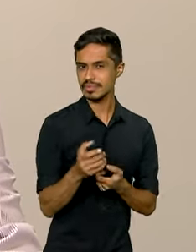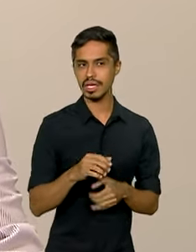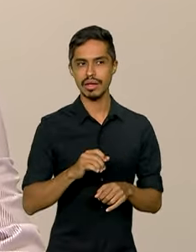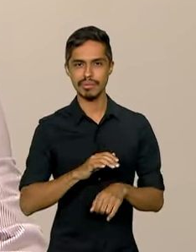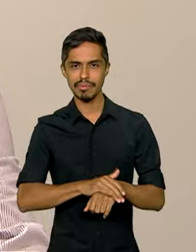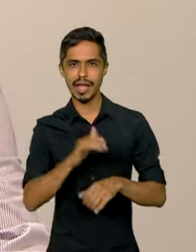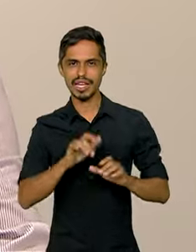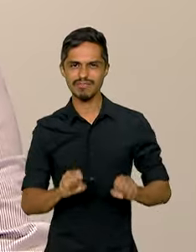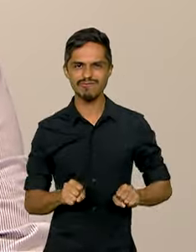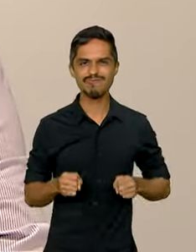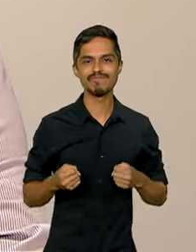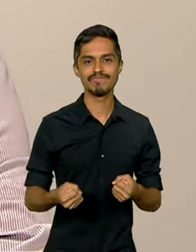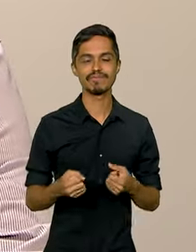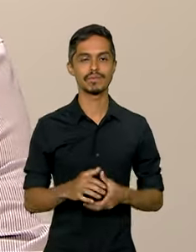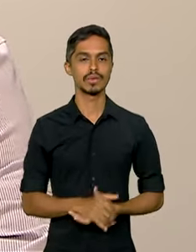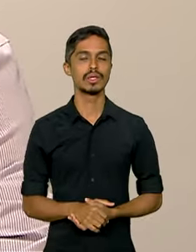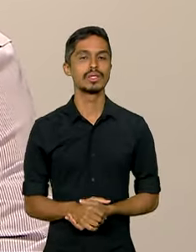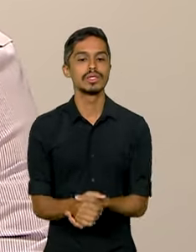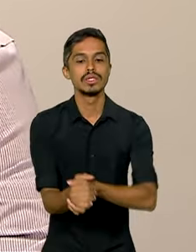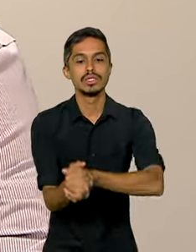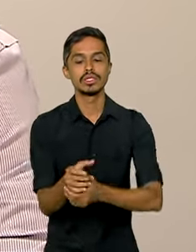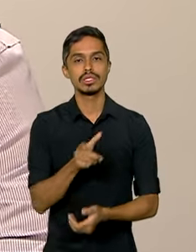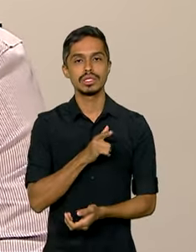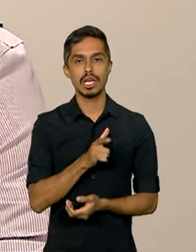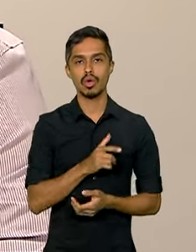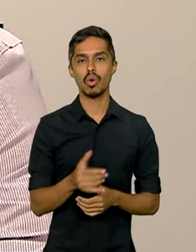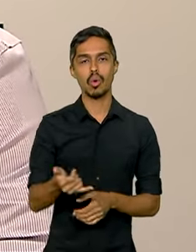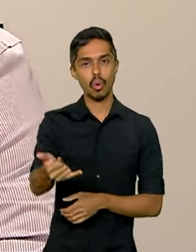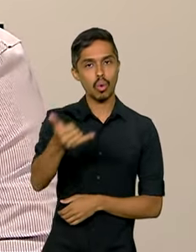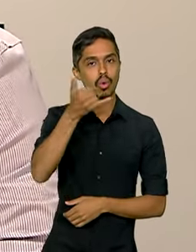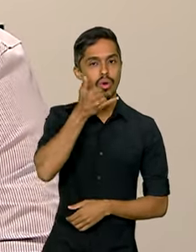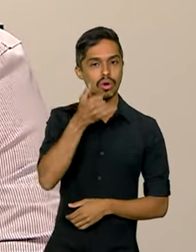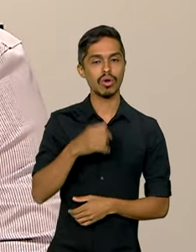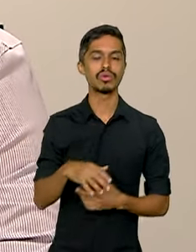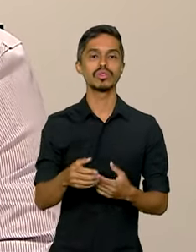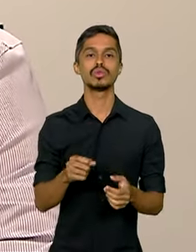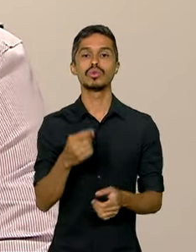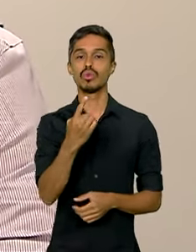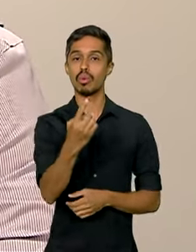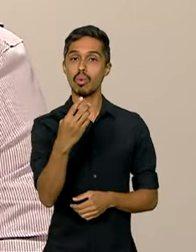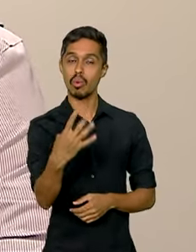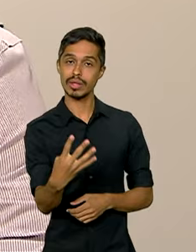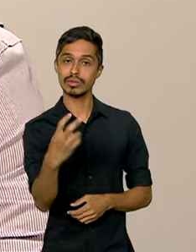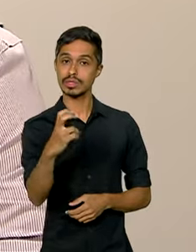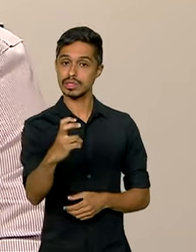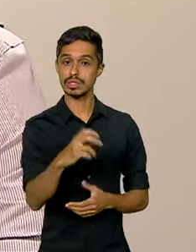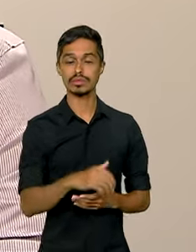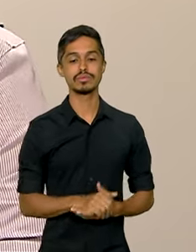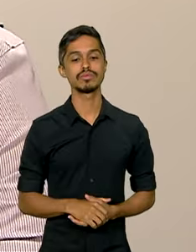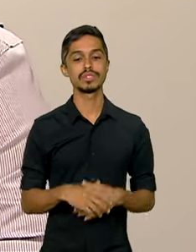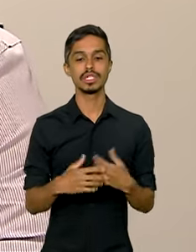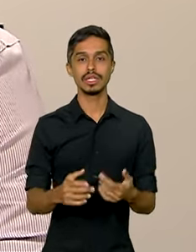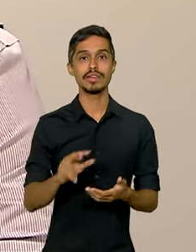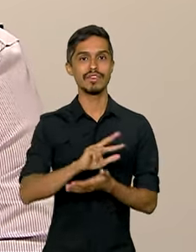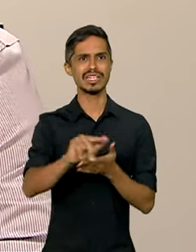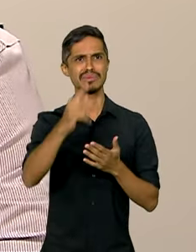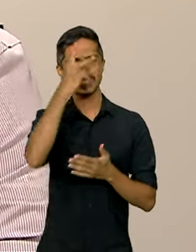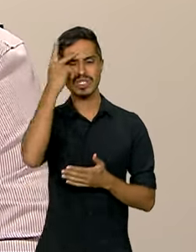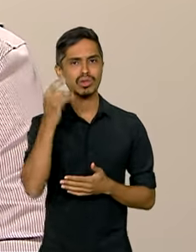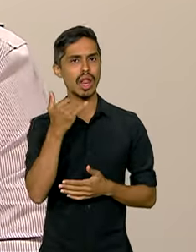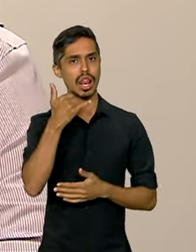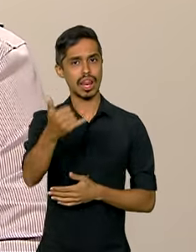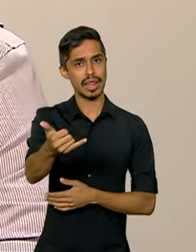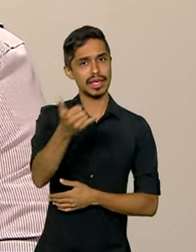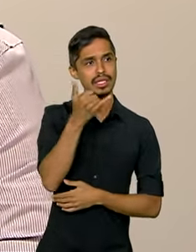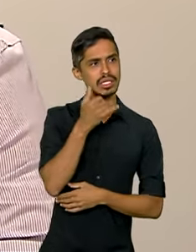mais atuantes. Nós temos o nosso canal de atendimento, o Fale Conosco, em 145, e muitas pessoas ligam para confirmar as